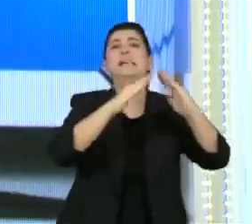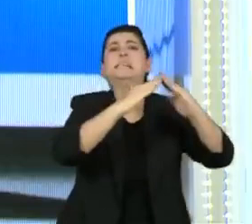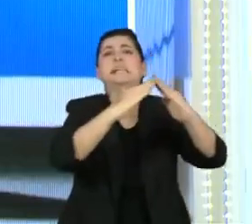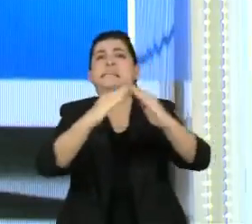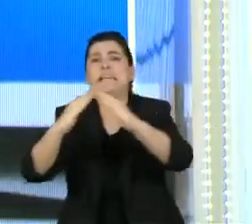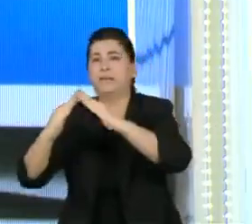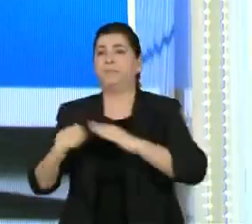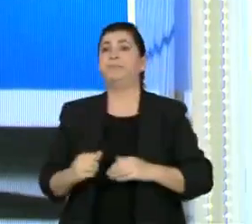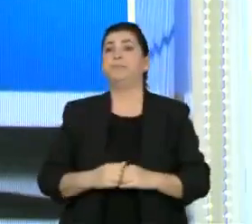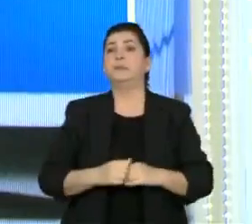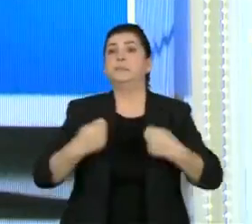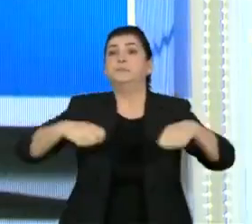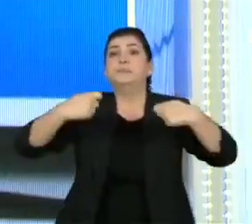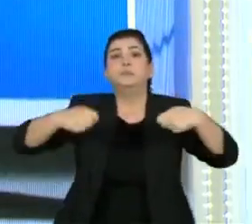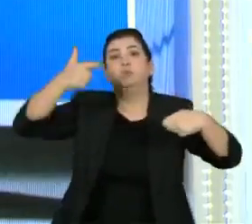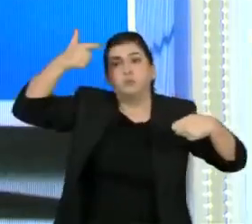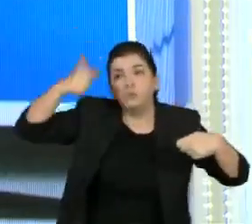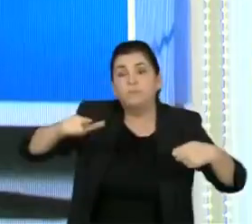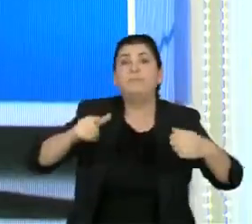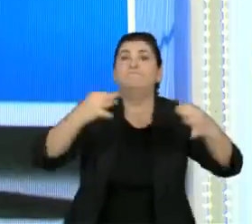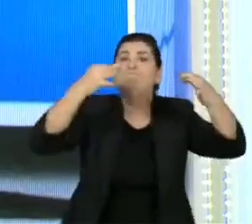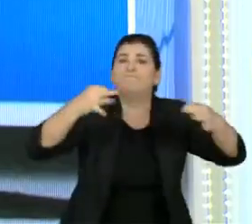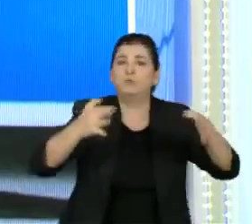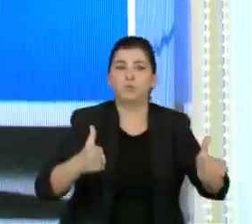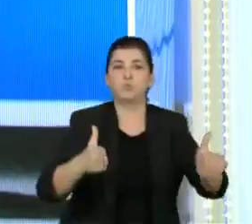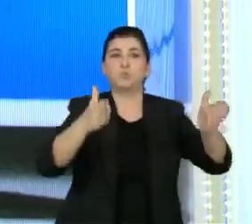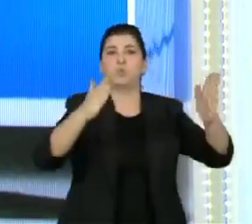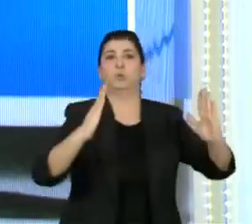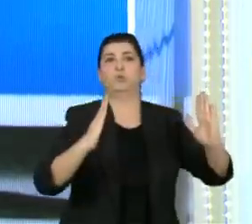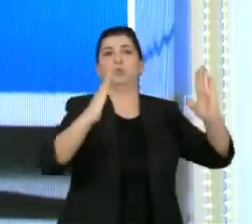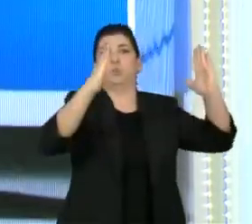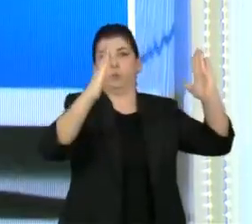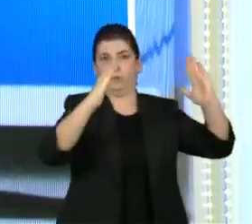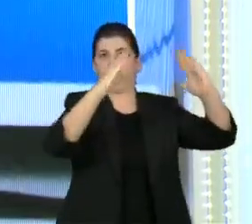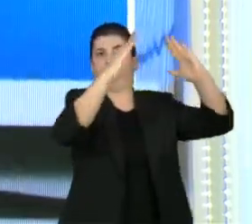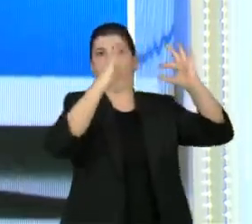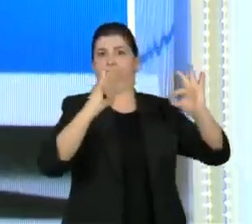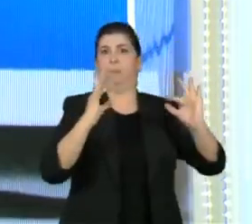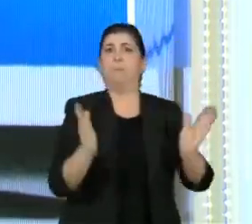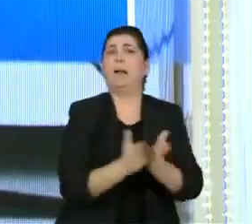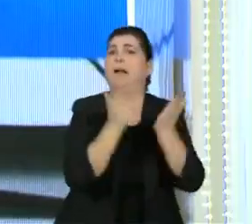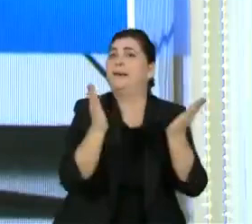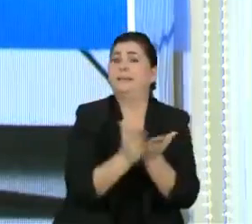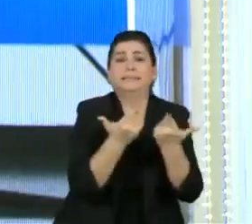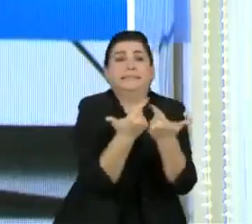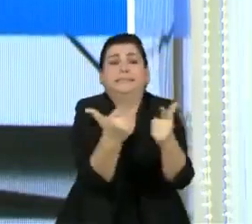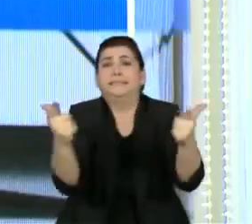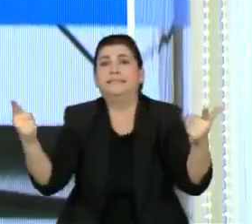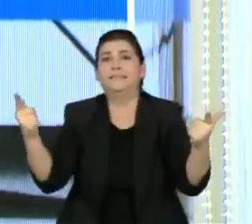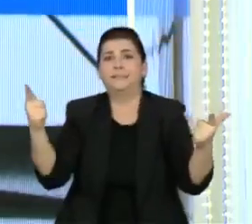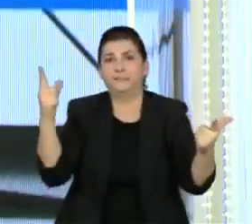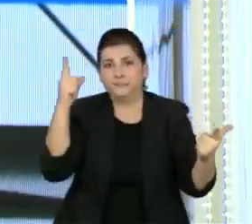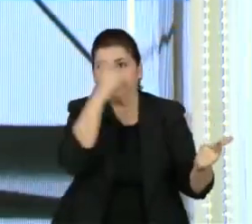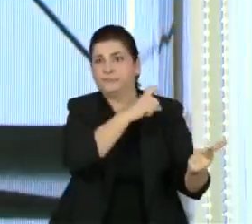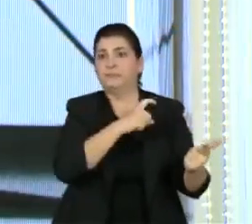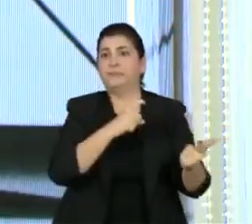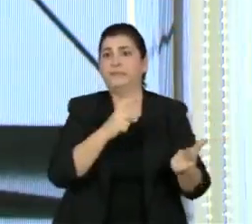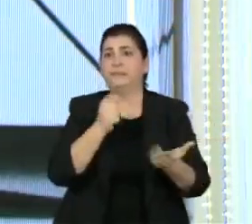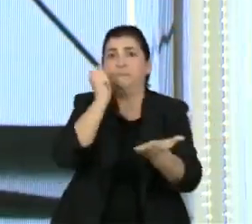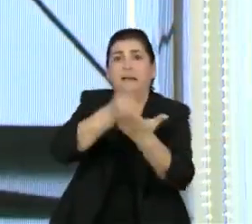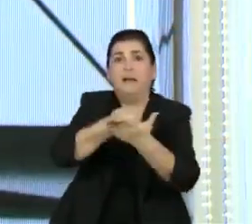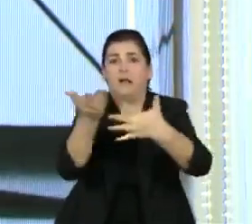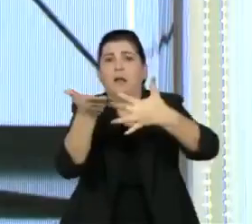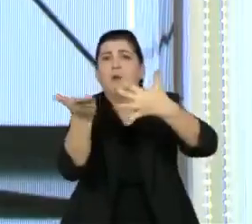de volta a Coab, investir na Coab, porque as pessoas de baixa renda não têm condição de entrar em programas onde elas precisam dar